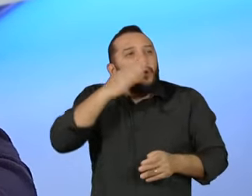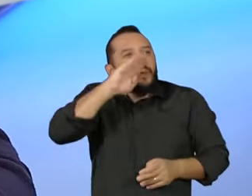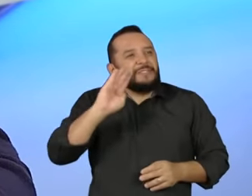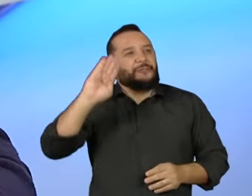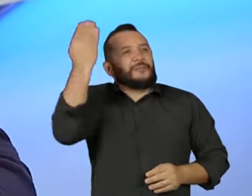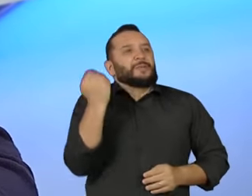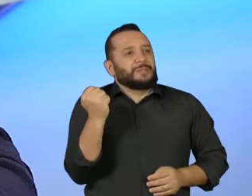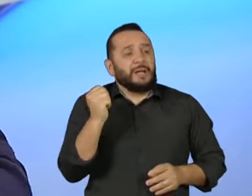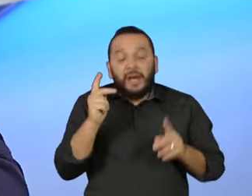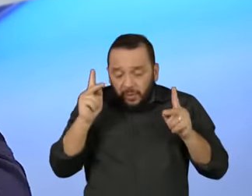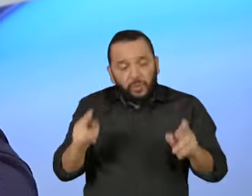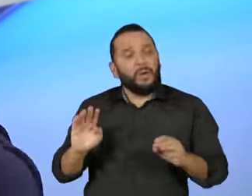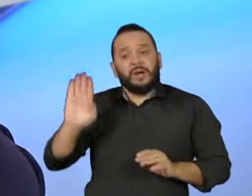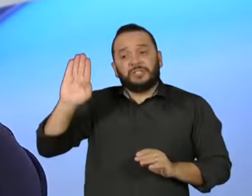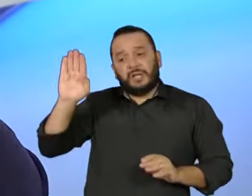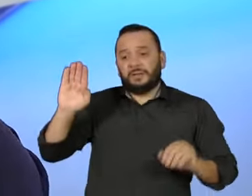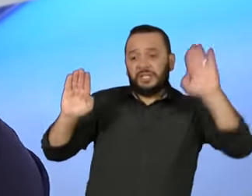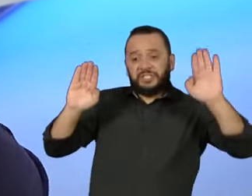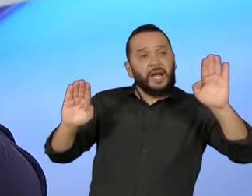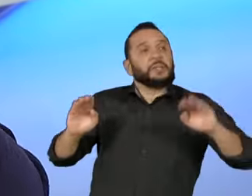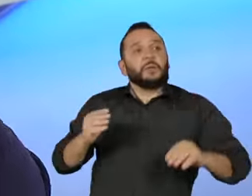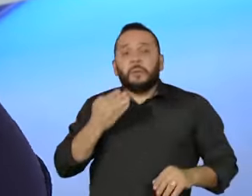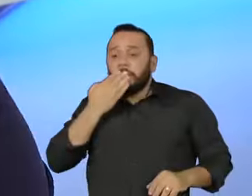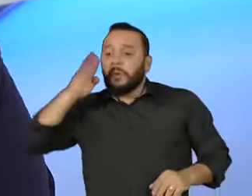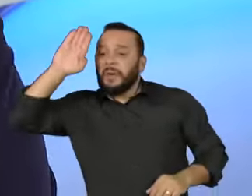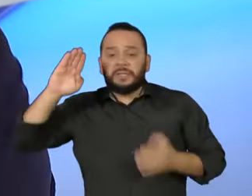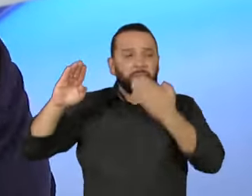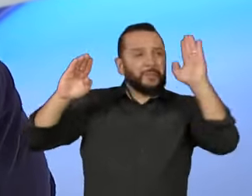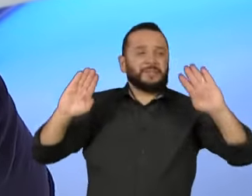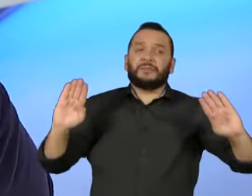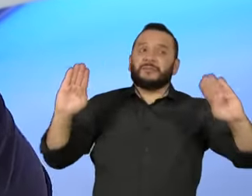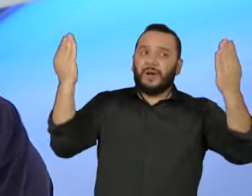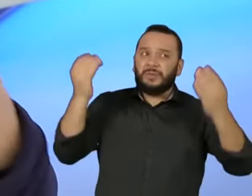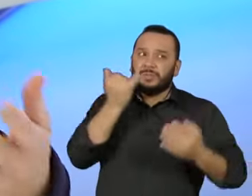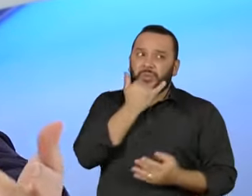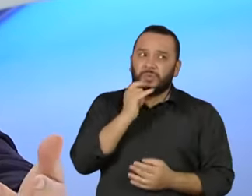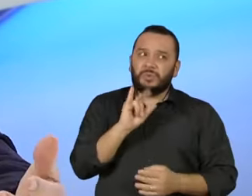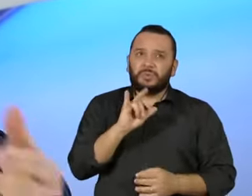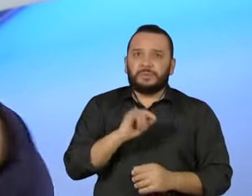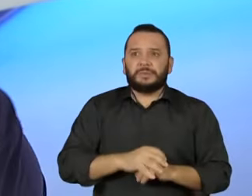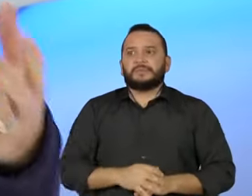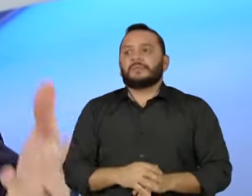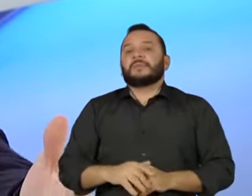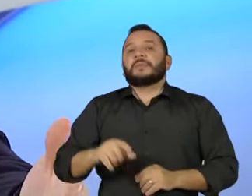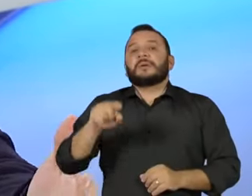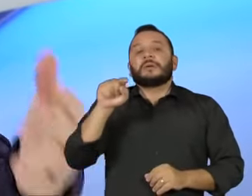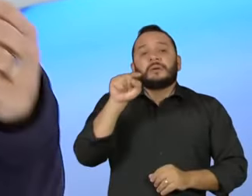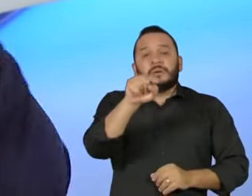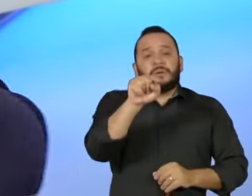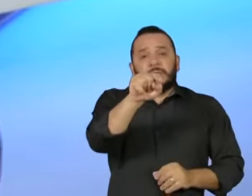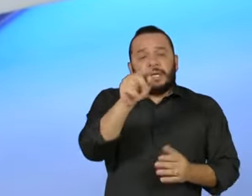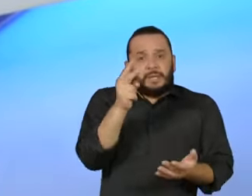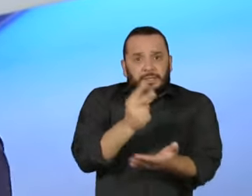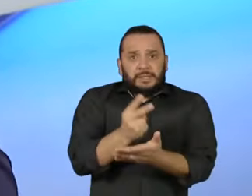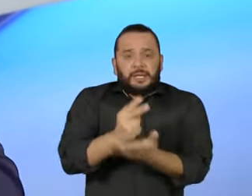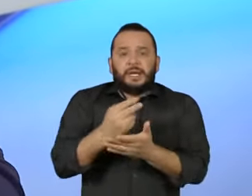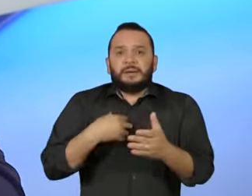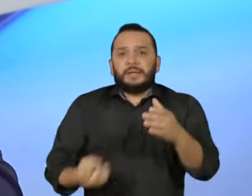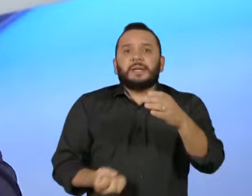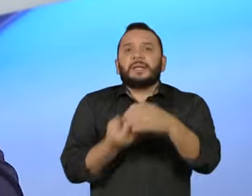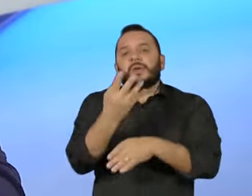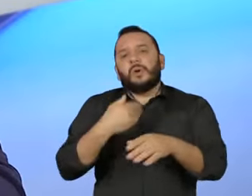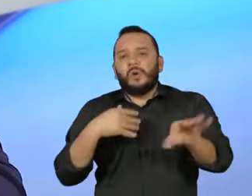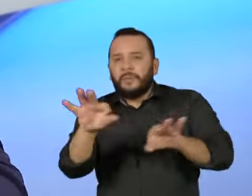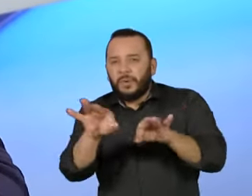governador. O senhor sempre foi um grande defensor idealizador e trabalhou para a construção de um projeto de terceira